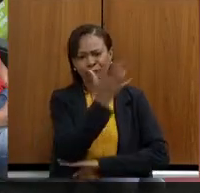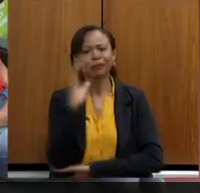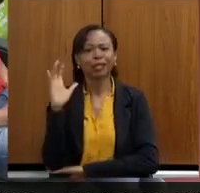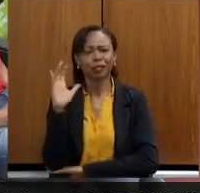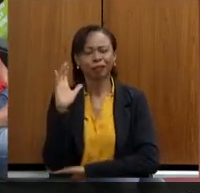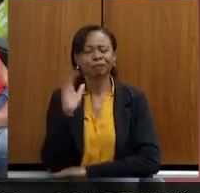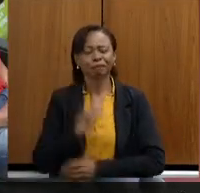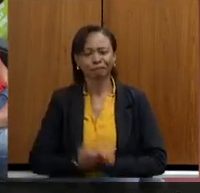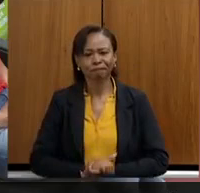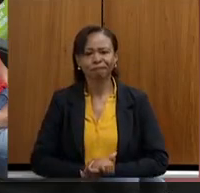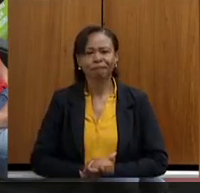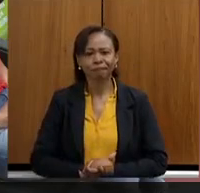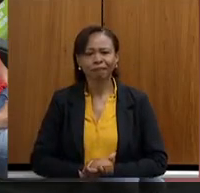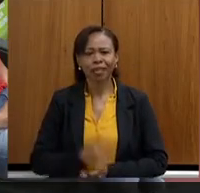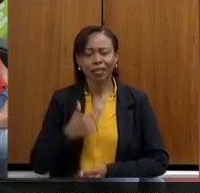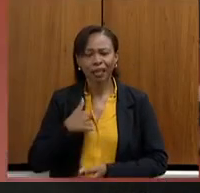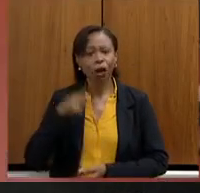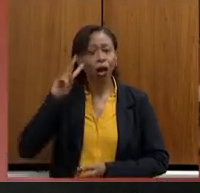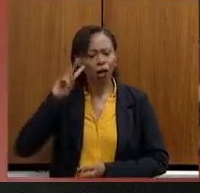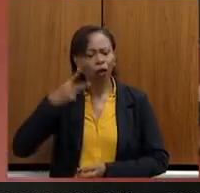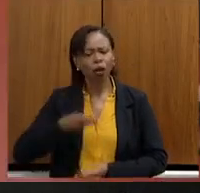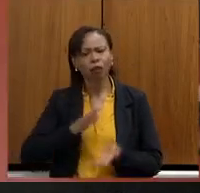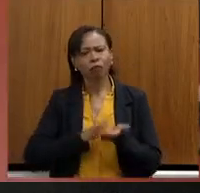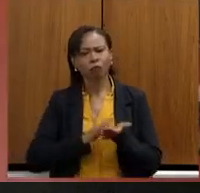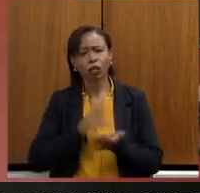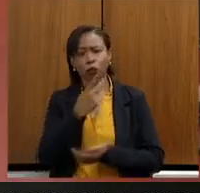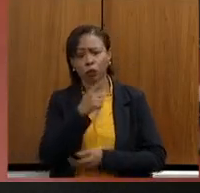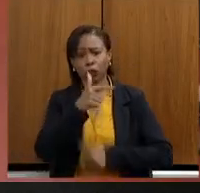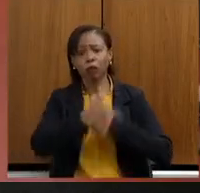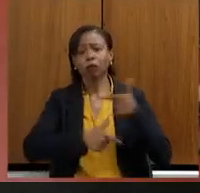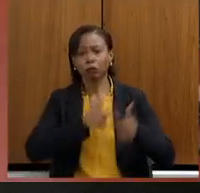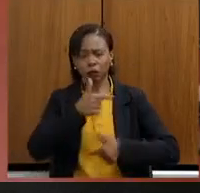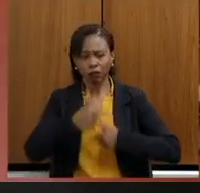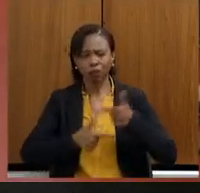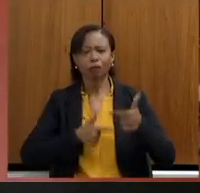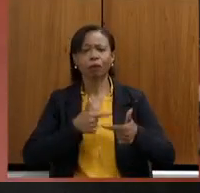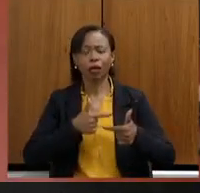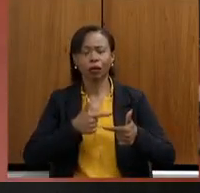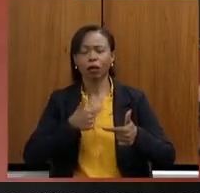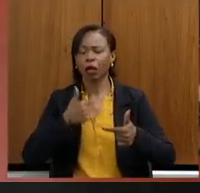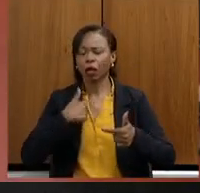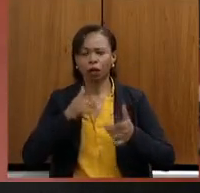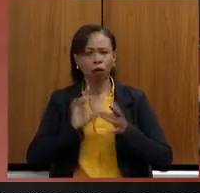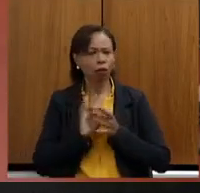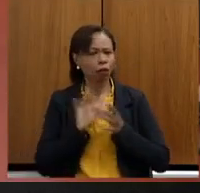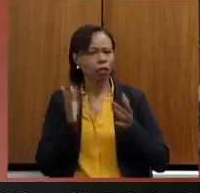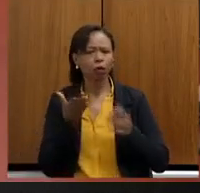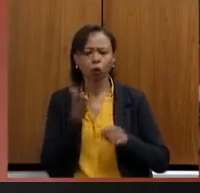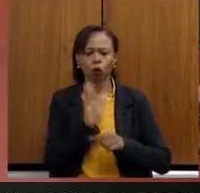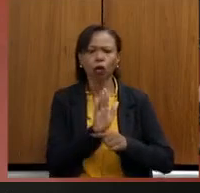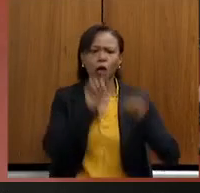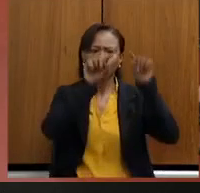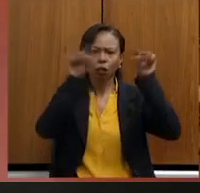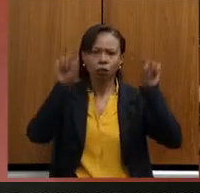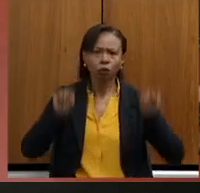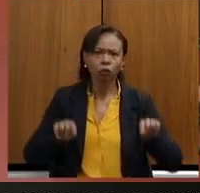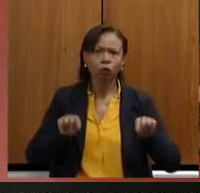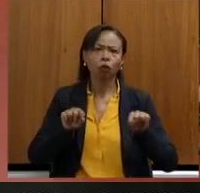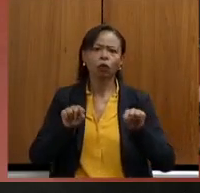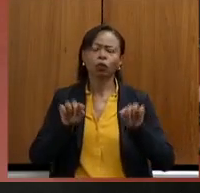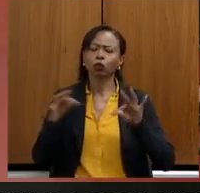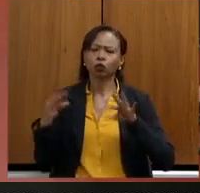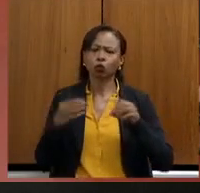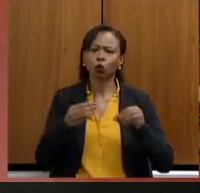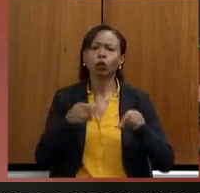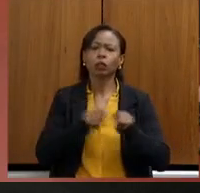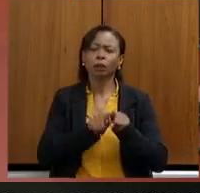Fica aqui o meu reconhecimento ao seu trabalho e me coloco as ordens dos servidores, das servidoras e da